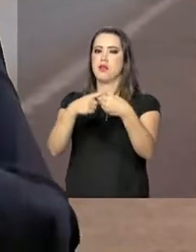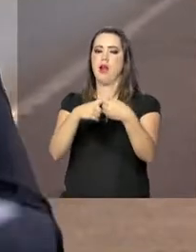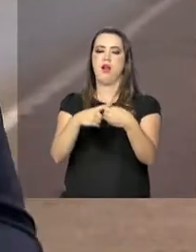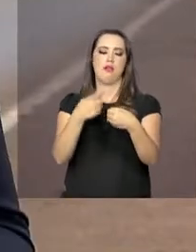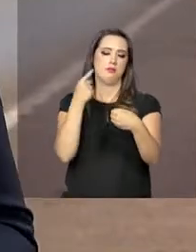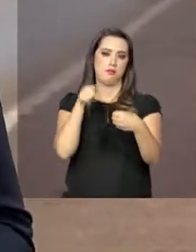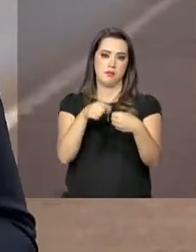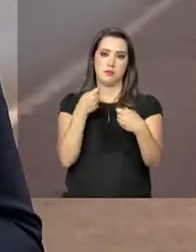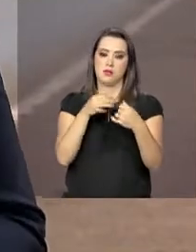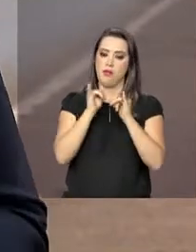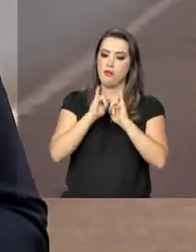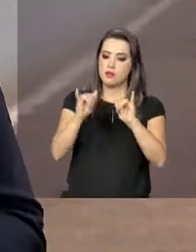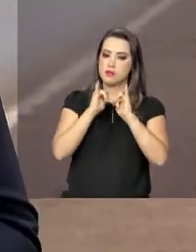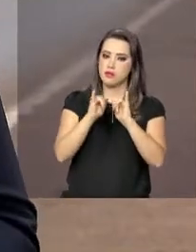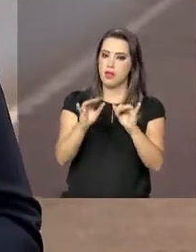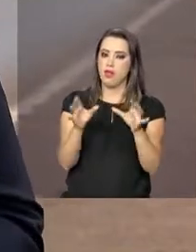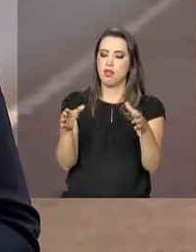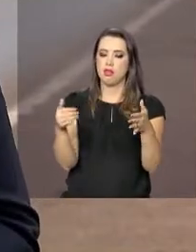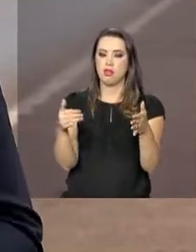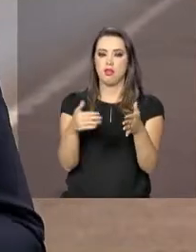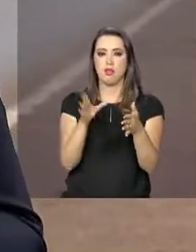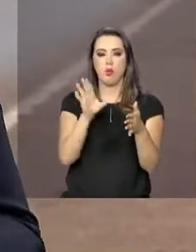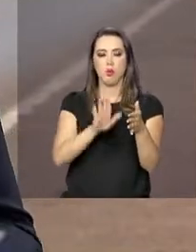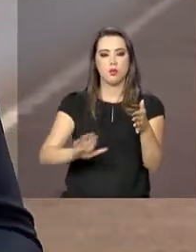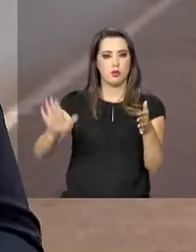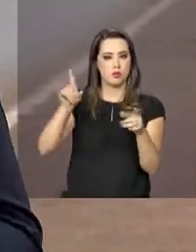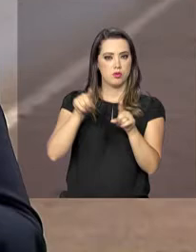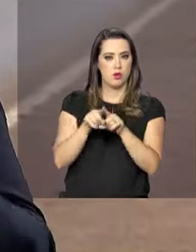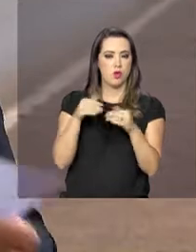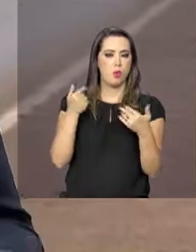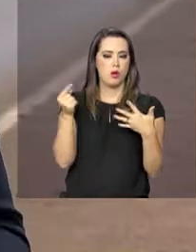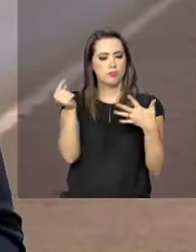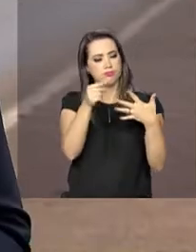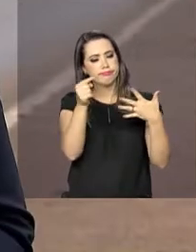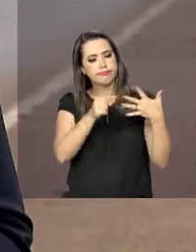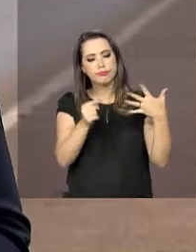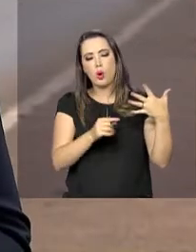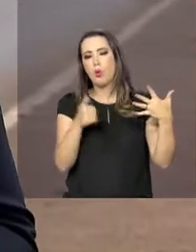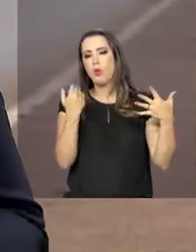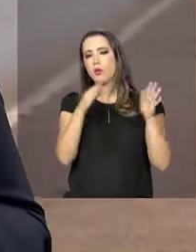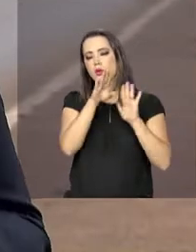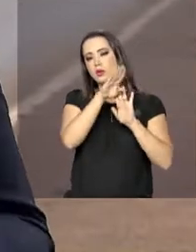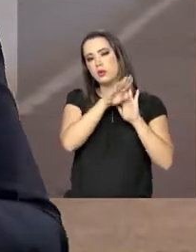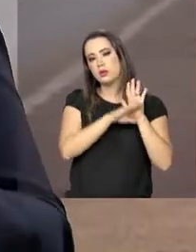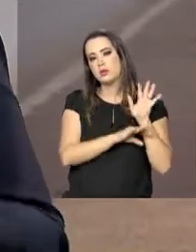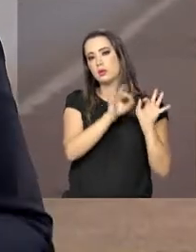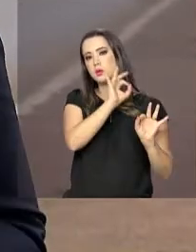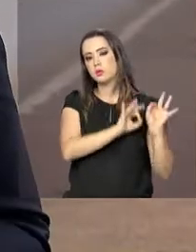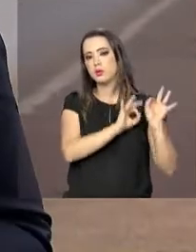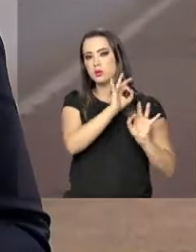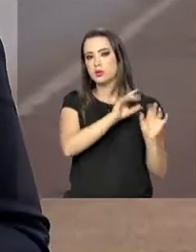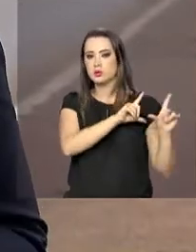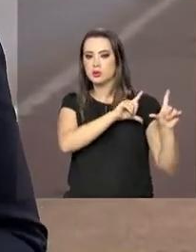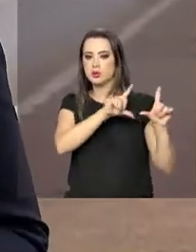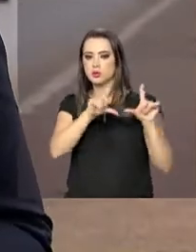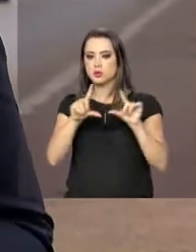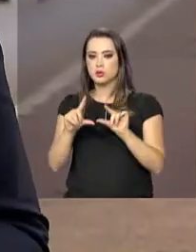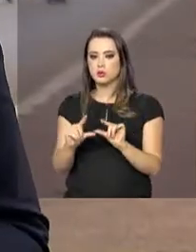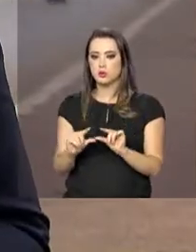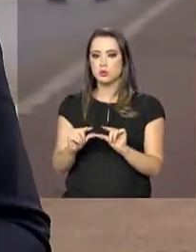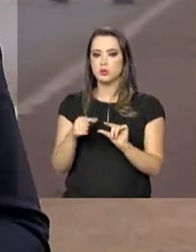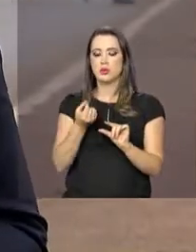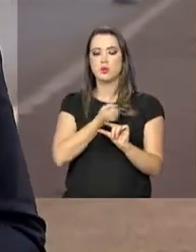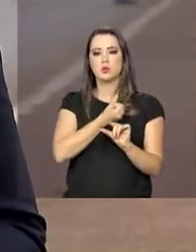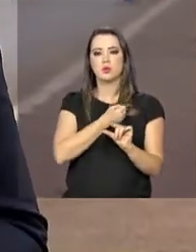enviar até o CONTRAN, que o Conselho Nacional, quais são os objetivos, programas, quais são os projetos para que haja essa redução